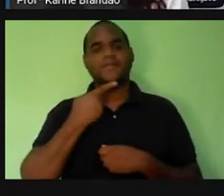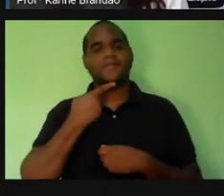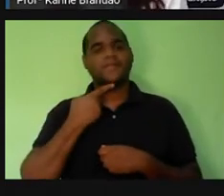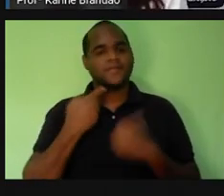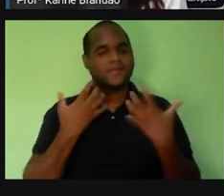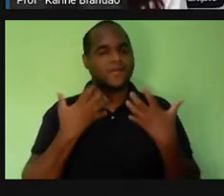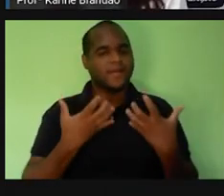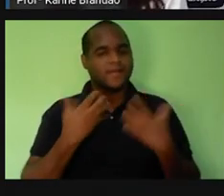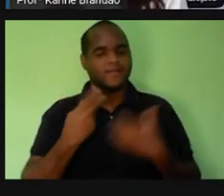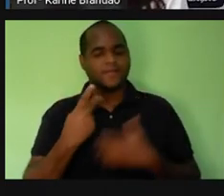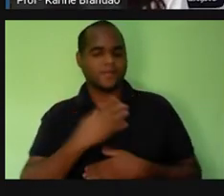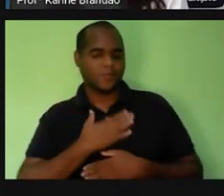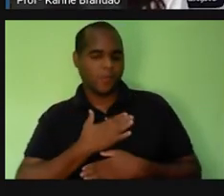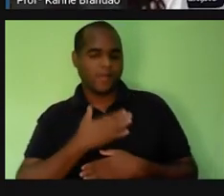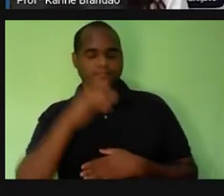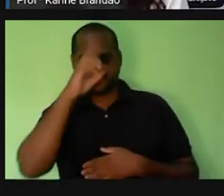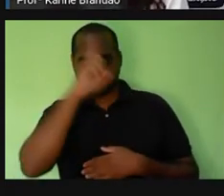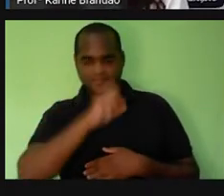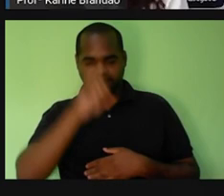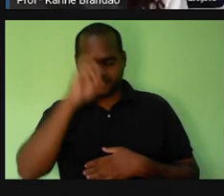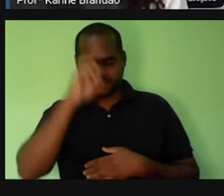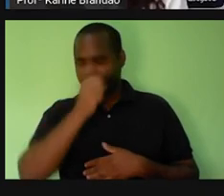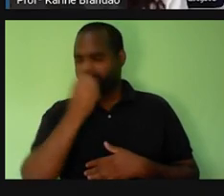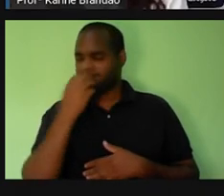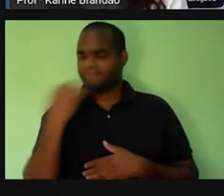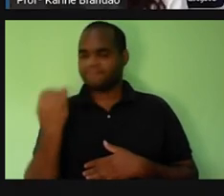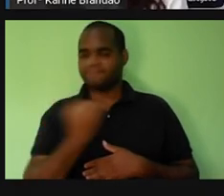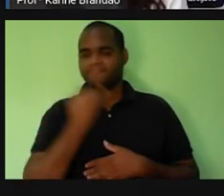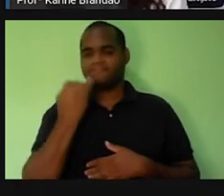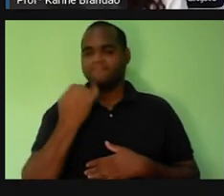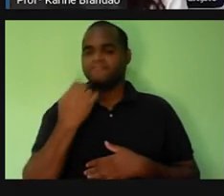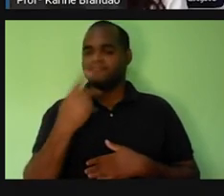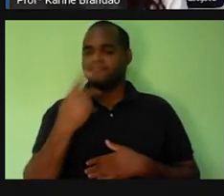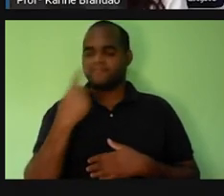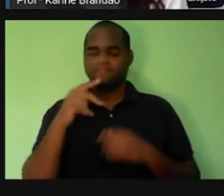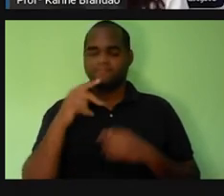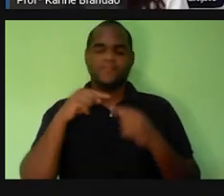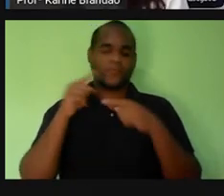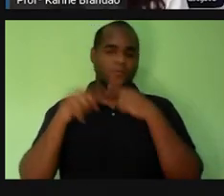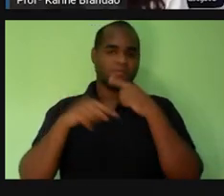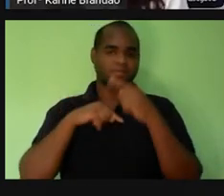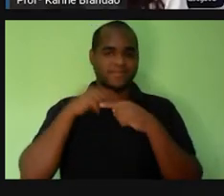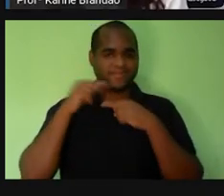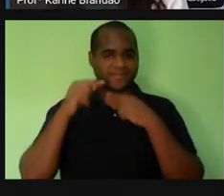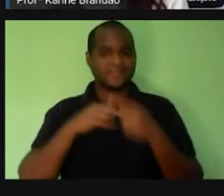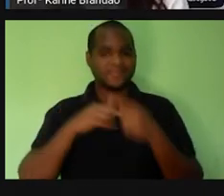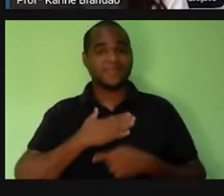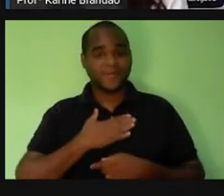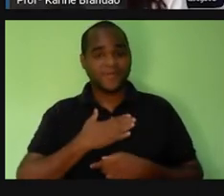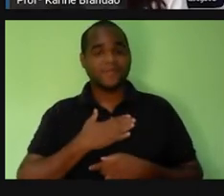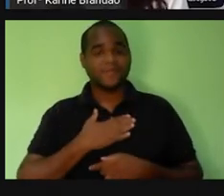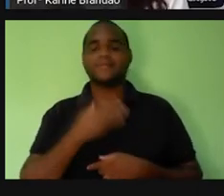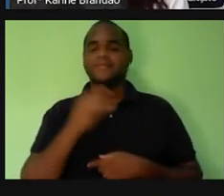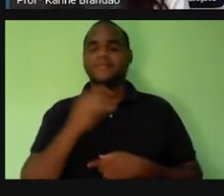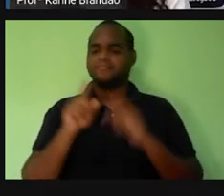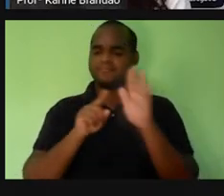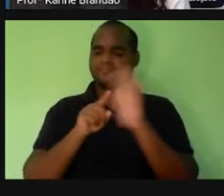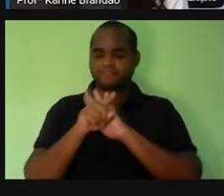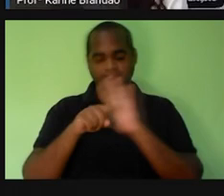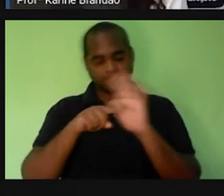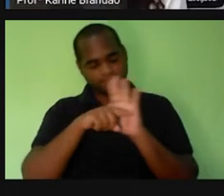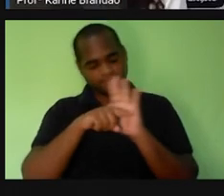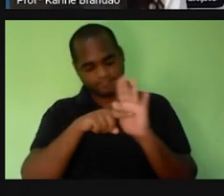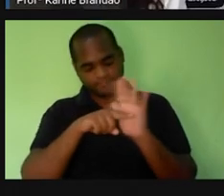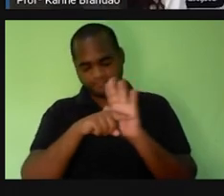gostem do que vocês estão aprendendo, né? Se inspirem, tirem dúvidas, perguntem, pesquisem